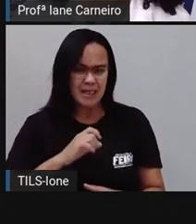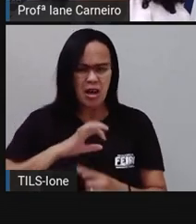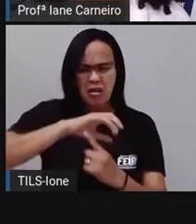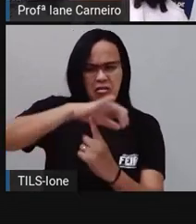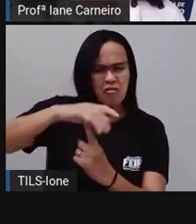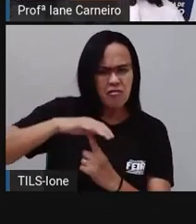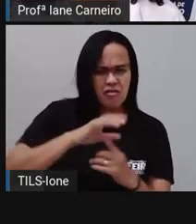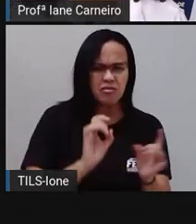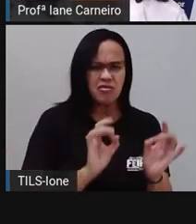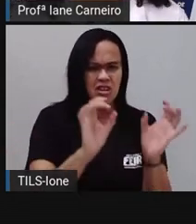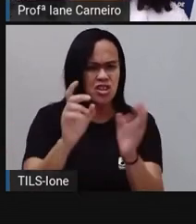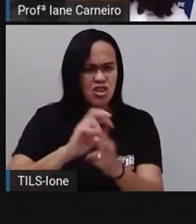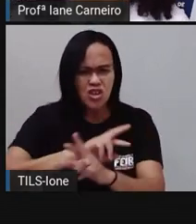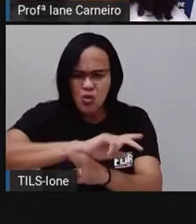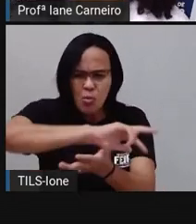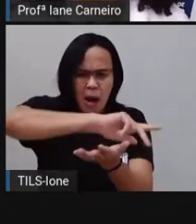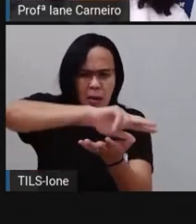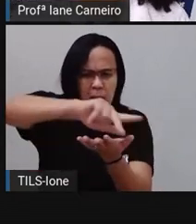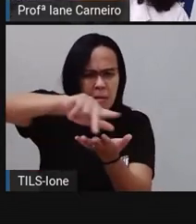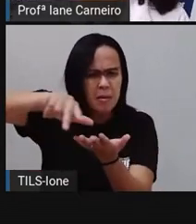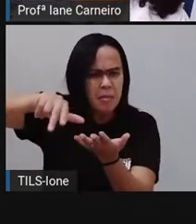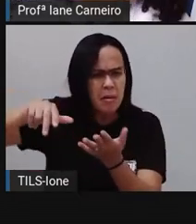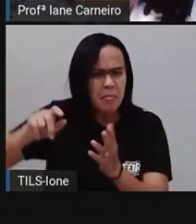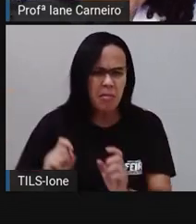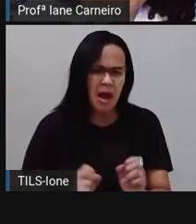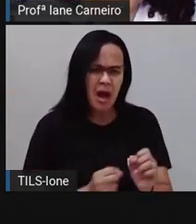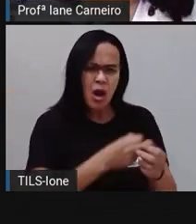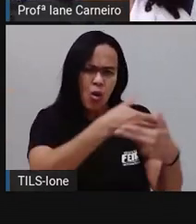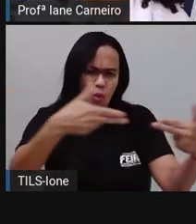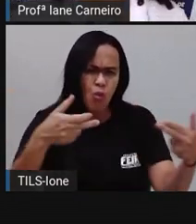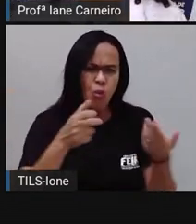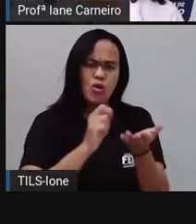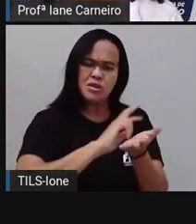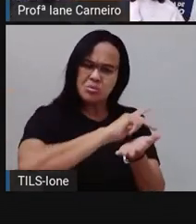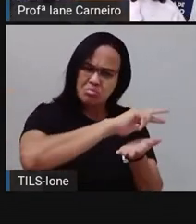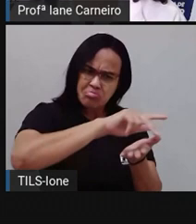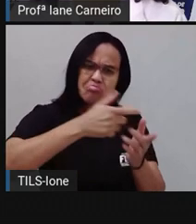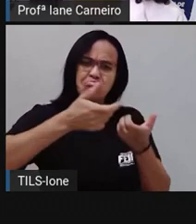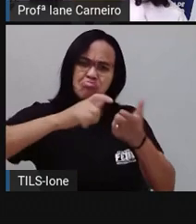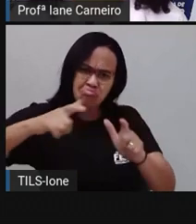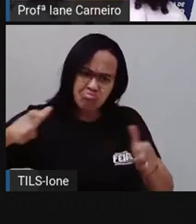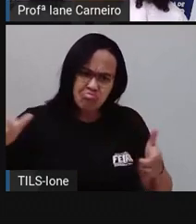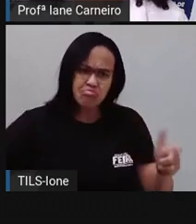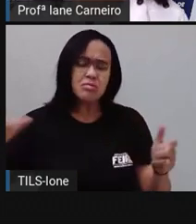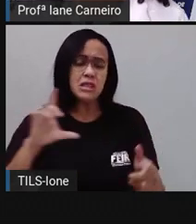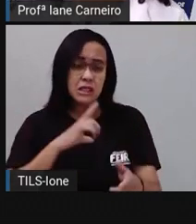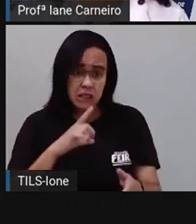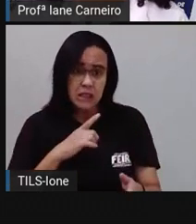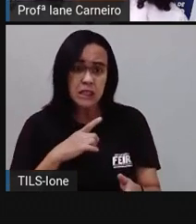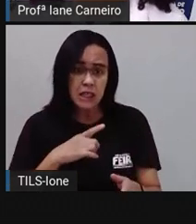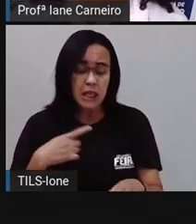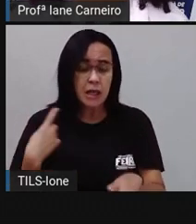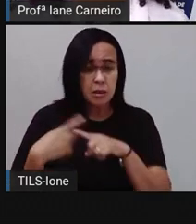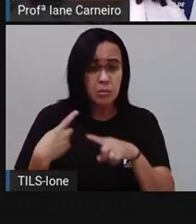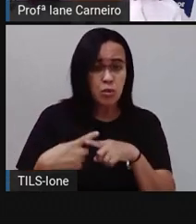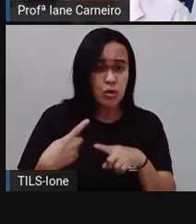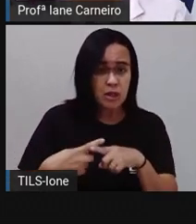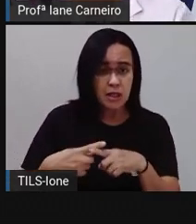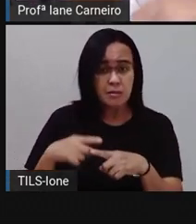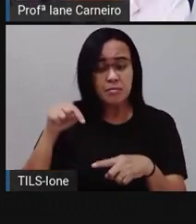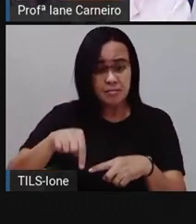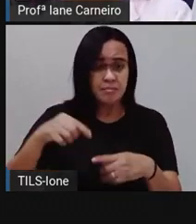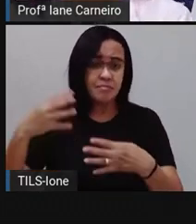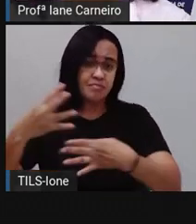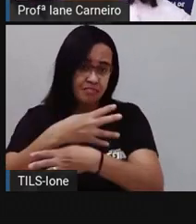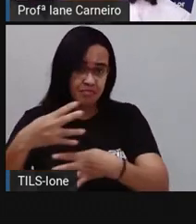vendiam de diversos produtos. Então, tinha gente que vinha aqui para as feiras de, as feiras livres que aconteciam aqui na nossa cidade e de